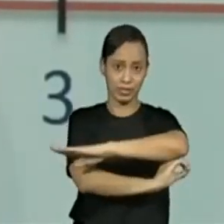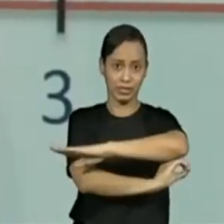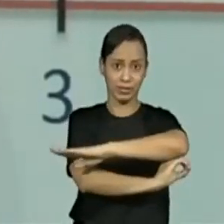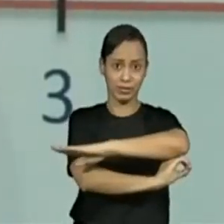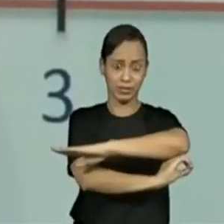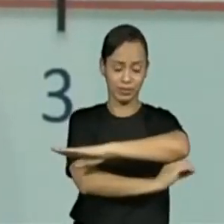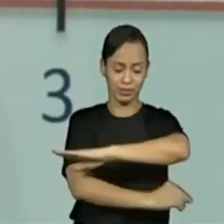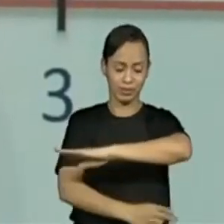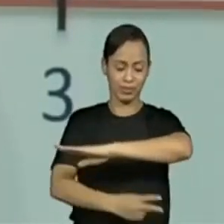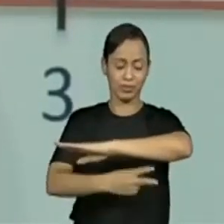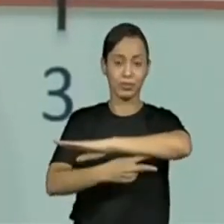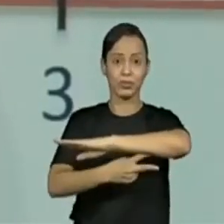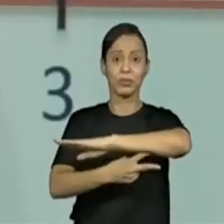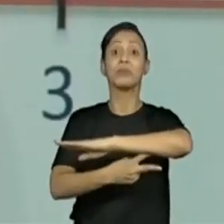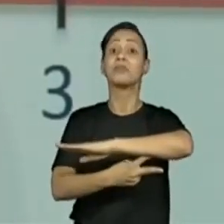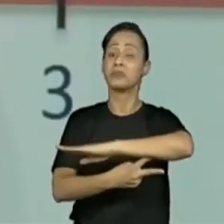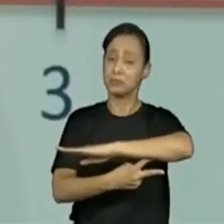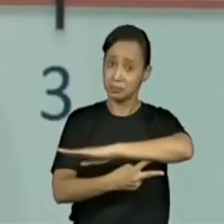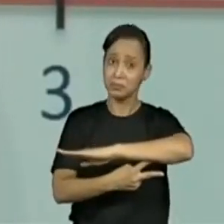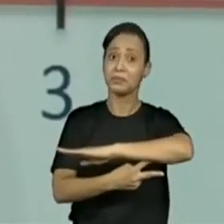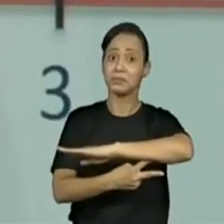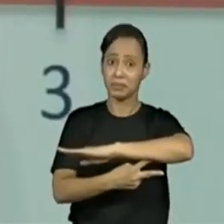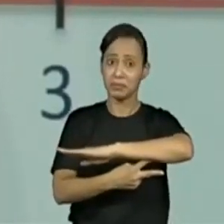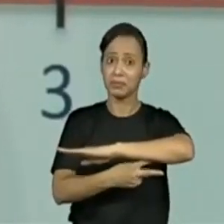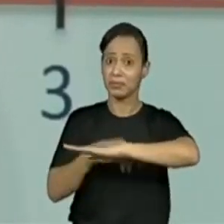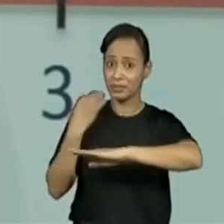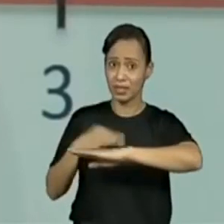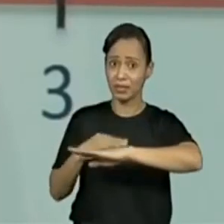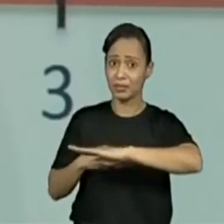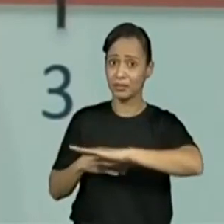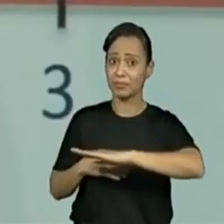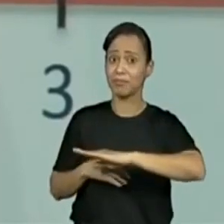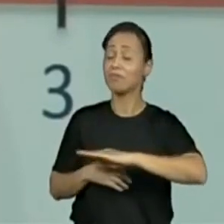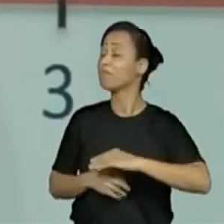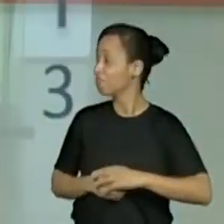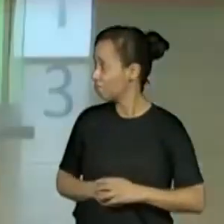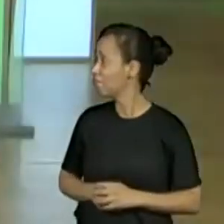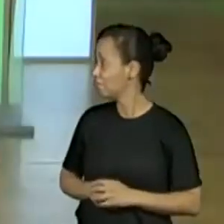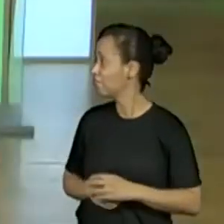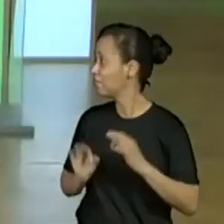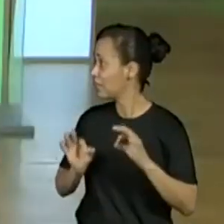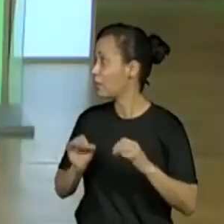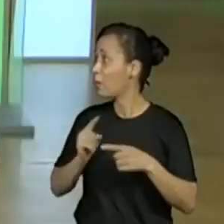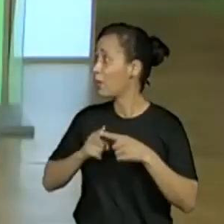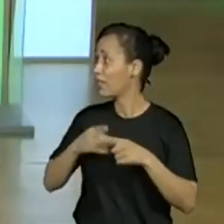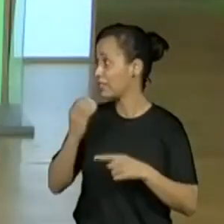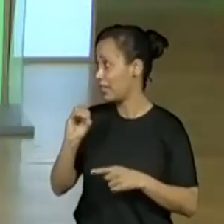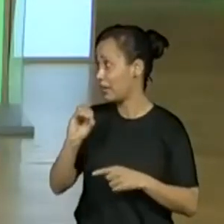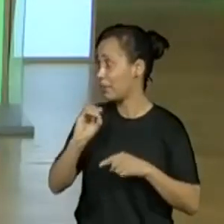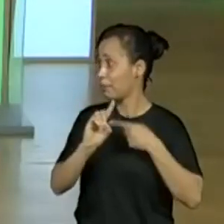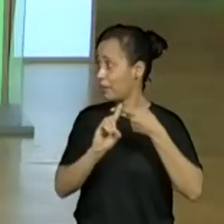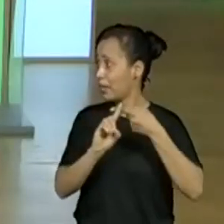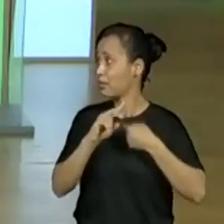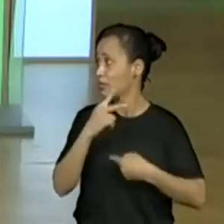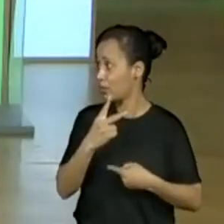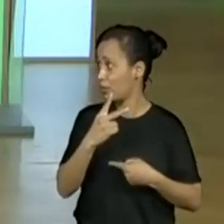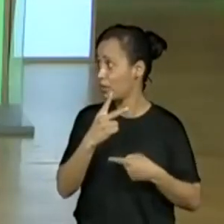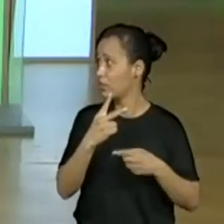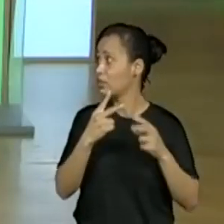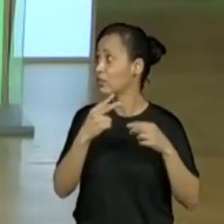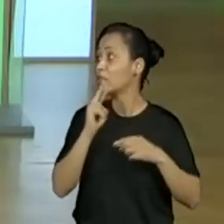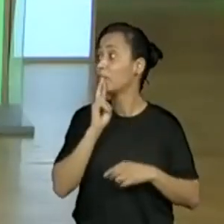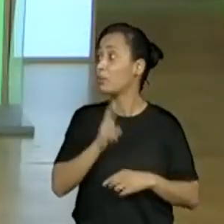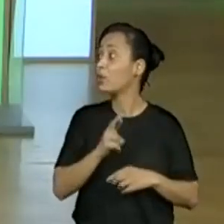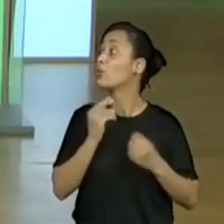adicionou 2, não é, Progenor? Exatamente. Então, 0 mais 2 nós sabemos que é igual a